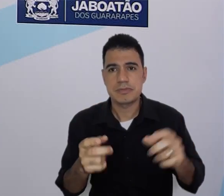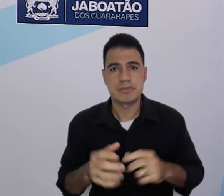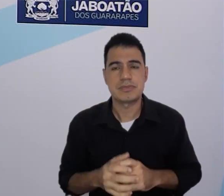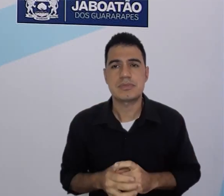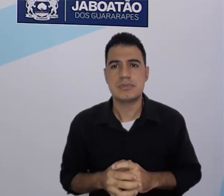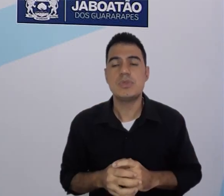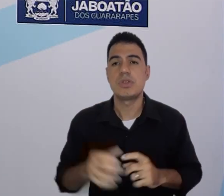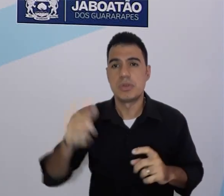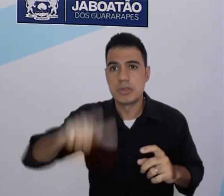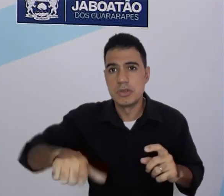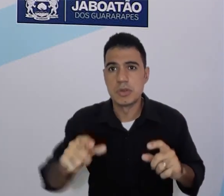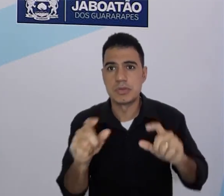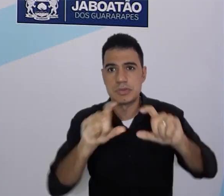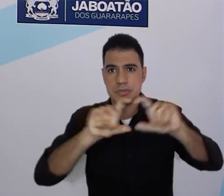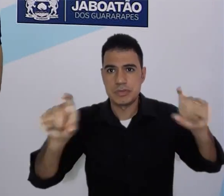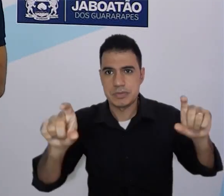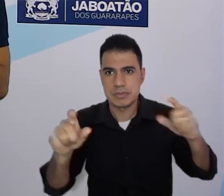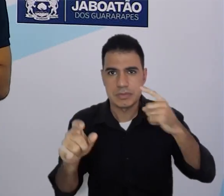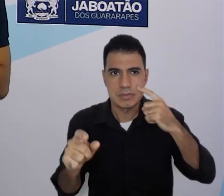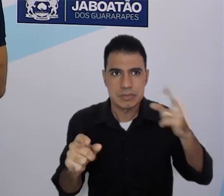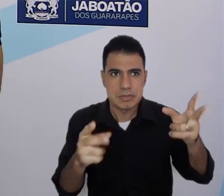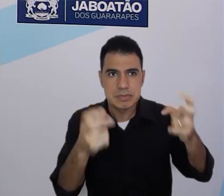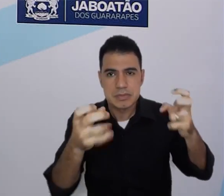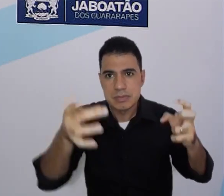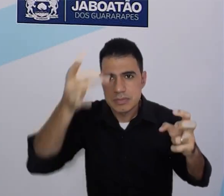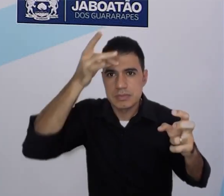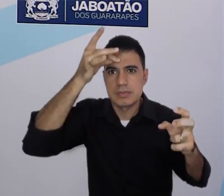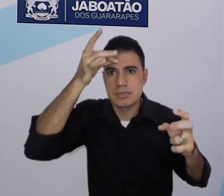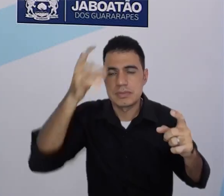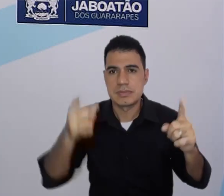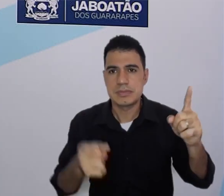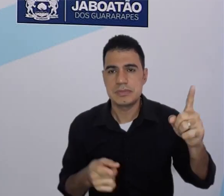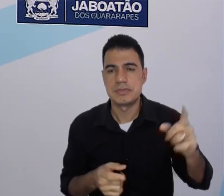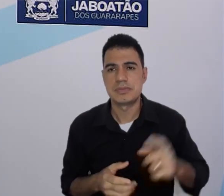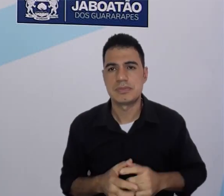Mais uma vez, what's your surname?